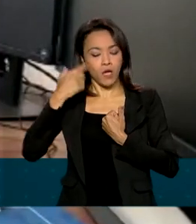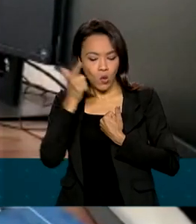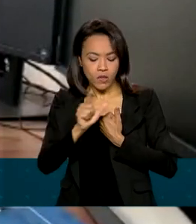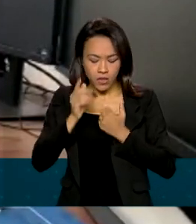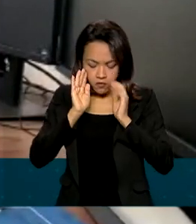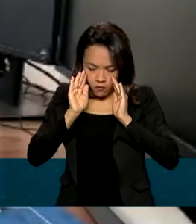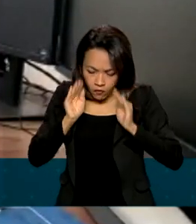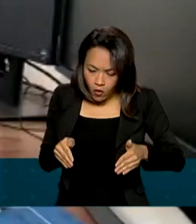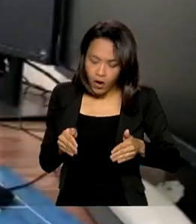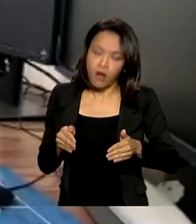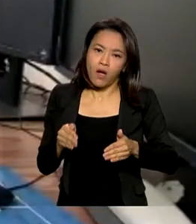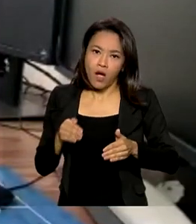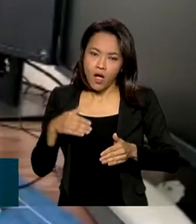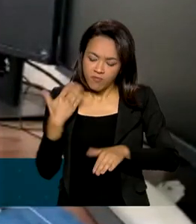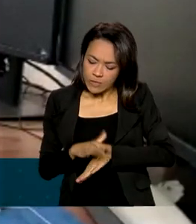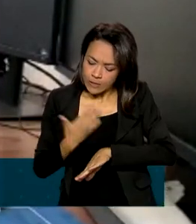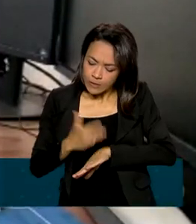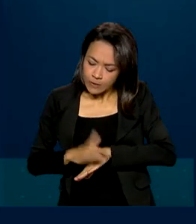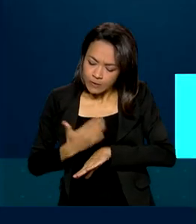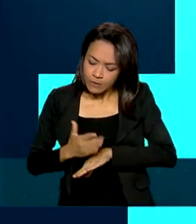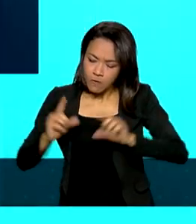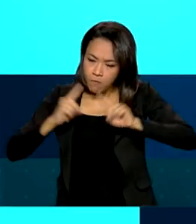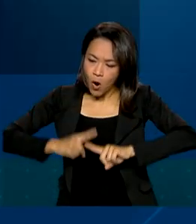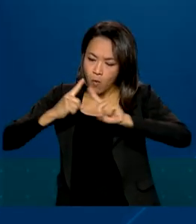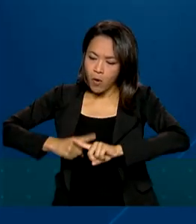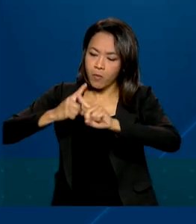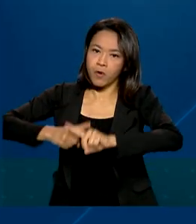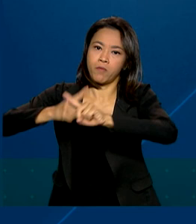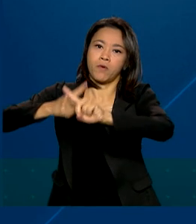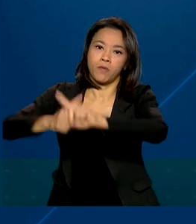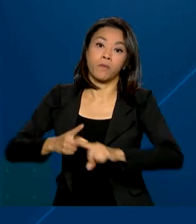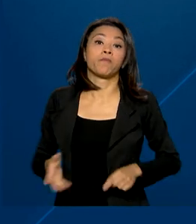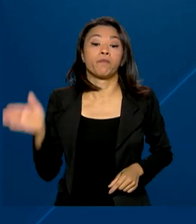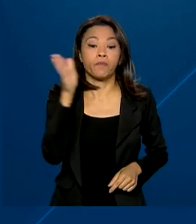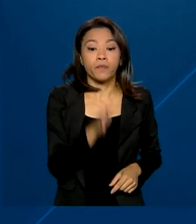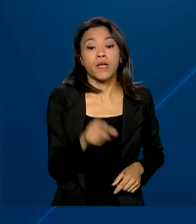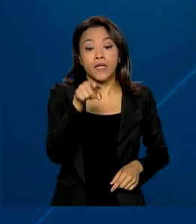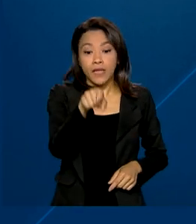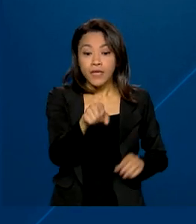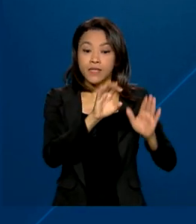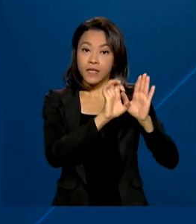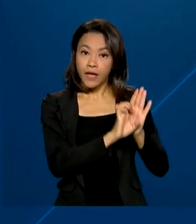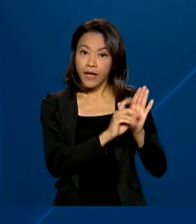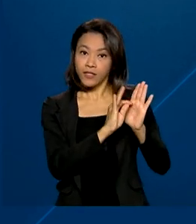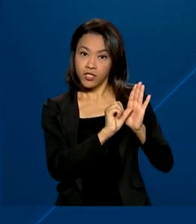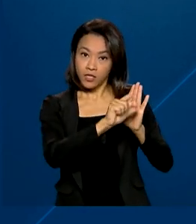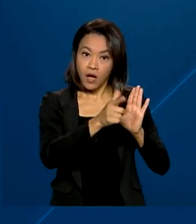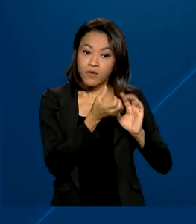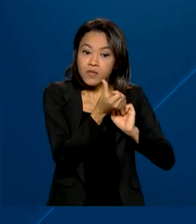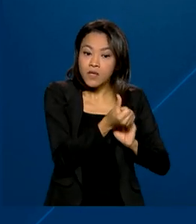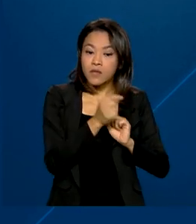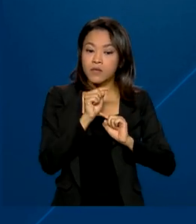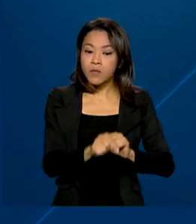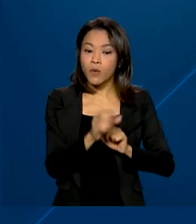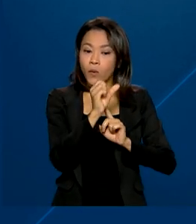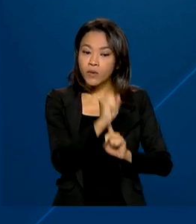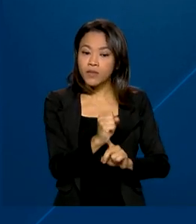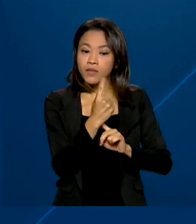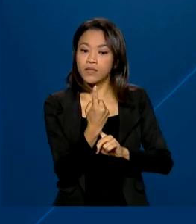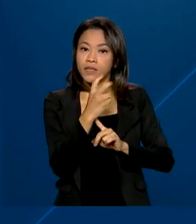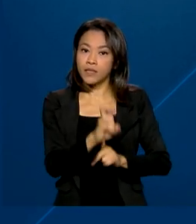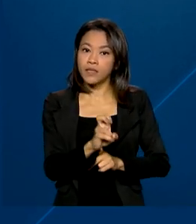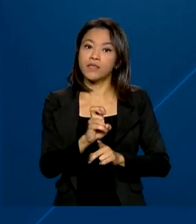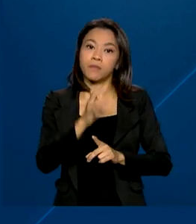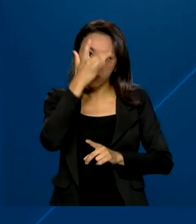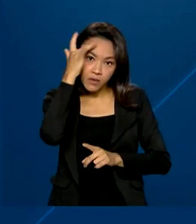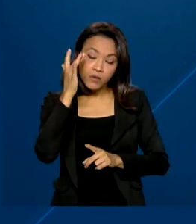exclusivamente para as suas competições. No edital 2022 do programa, 6.815 pessoas se